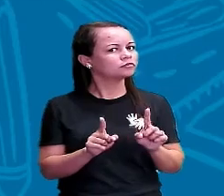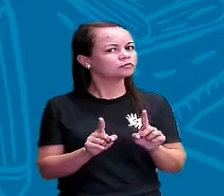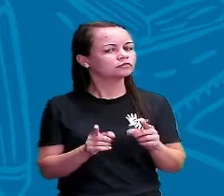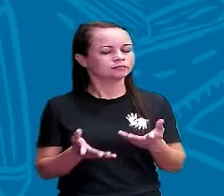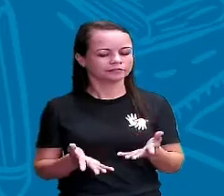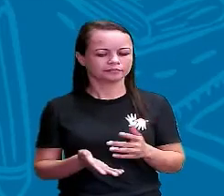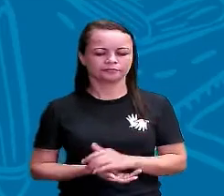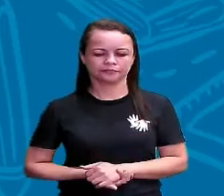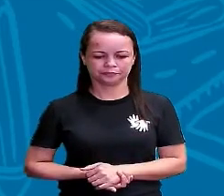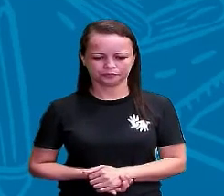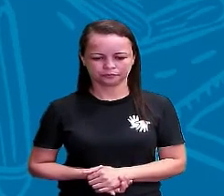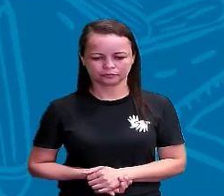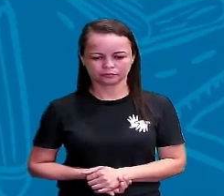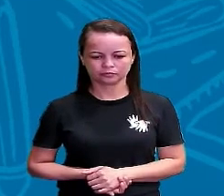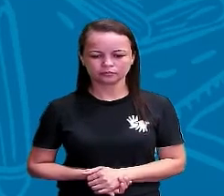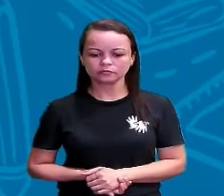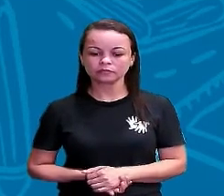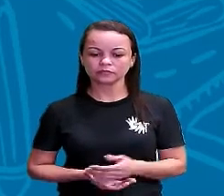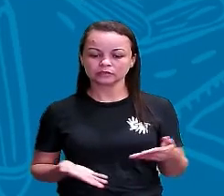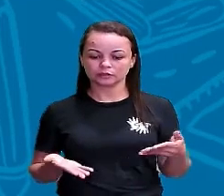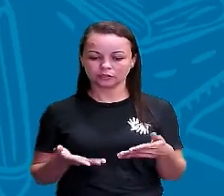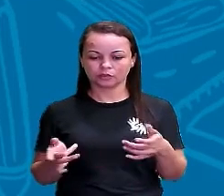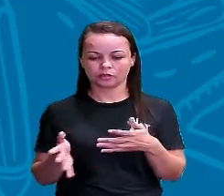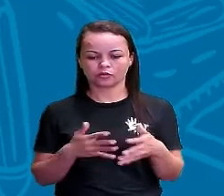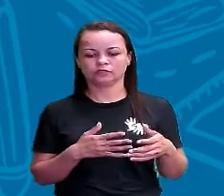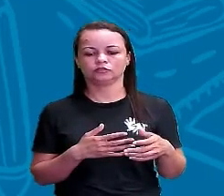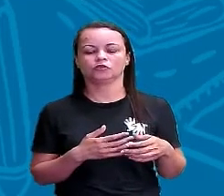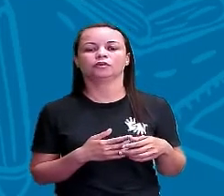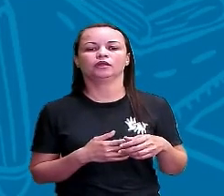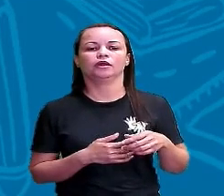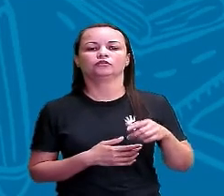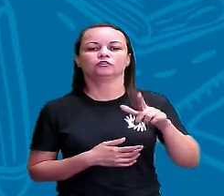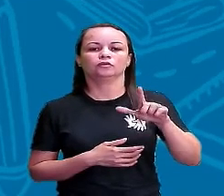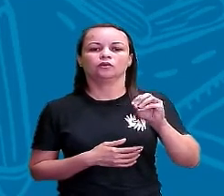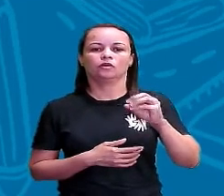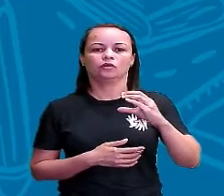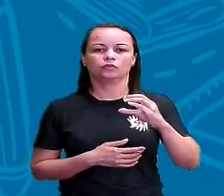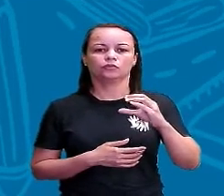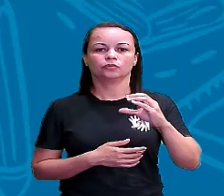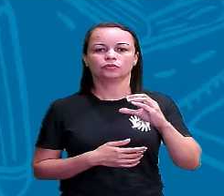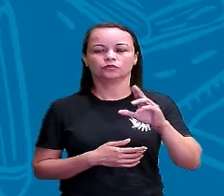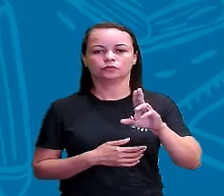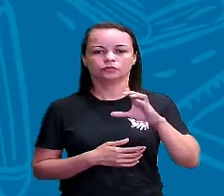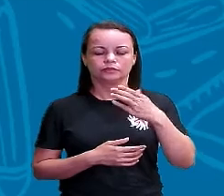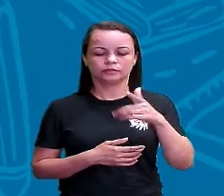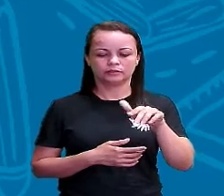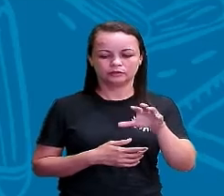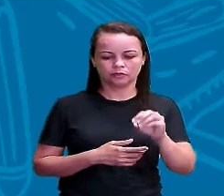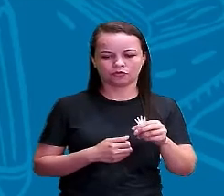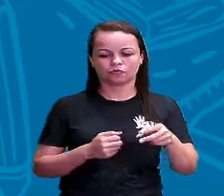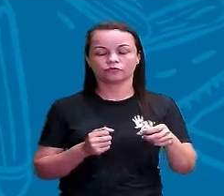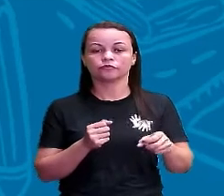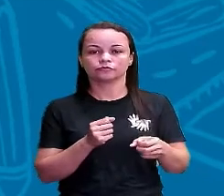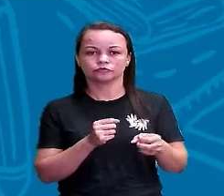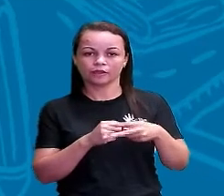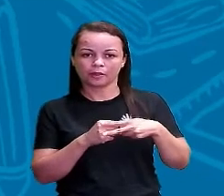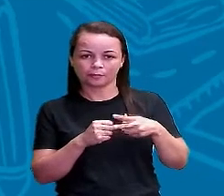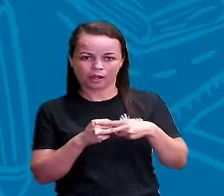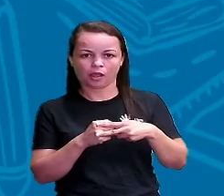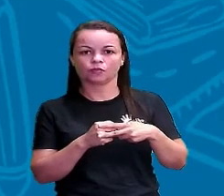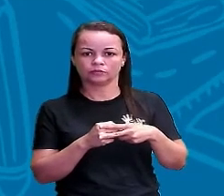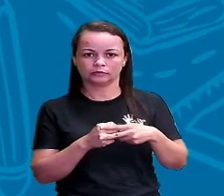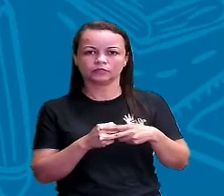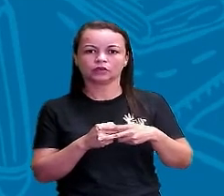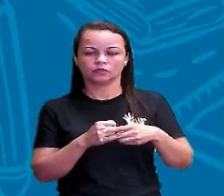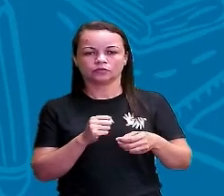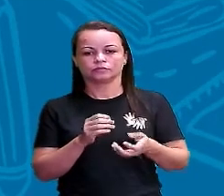Então, vamos agora falar um pouco sobre as locuções verbais. A gente já viu também em outras classes gramaticais um pouco aí sobre a locução.